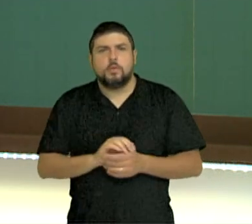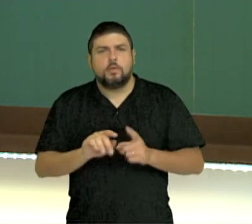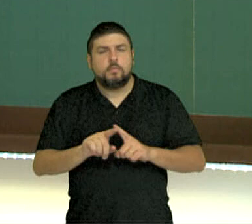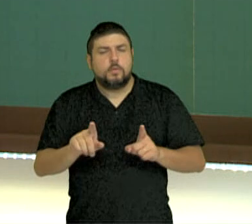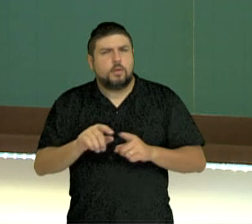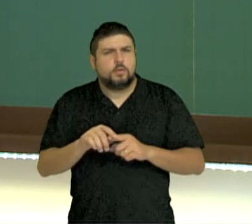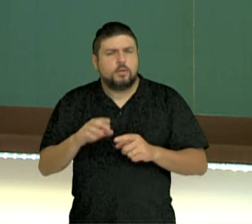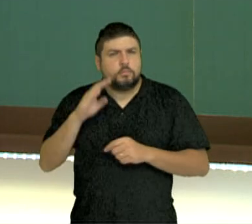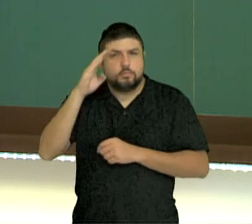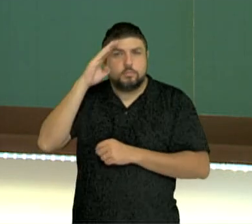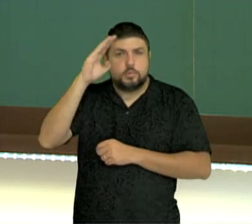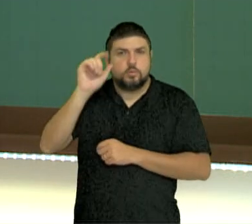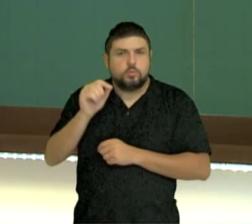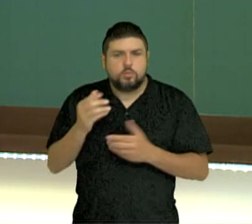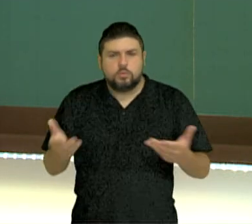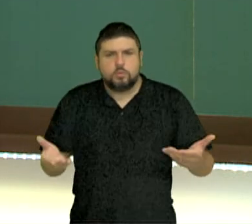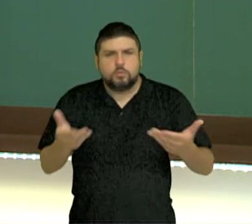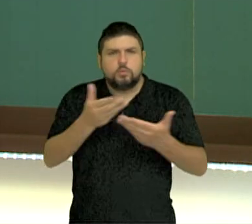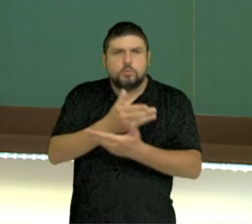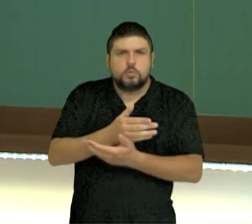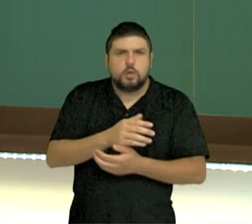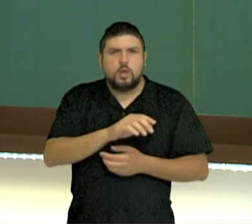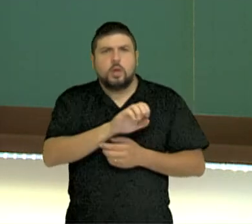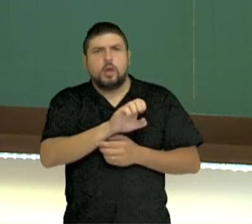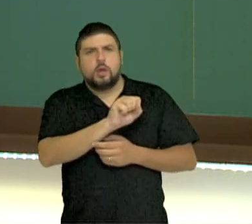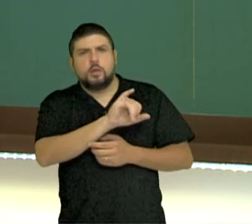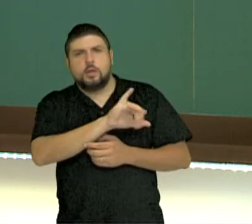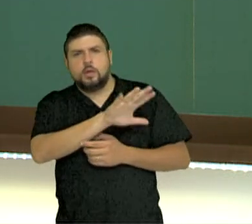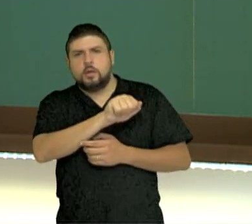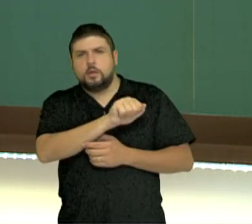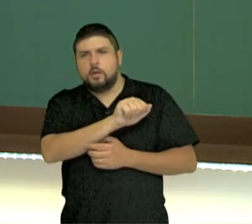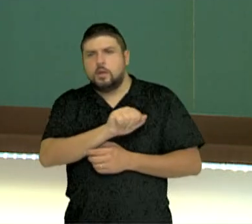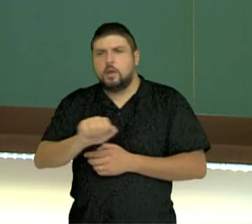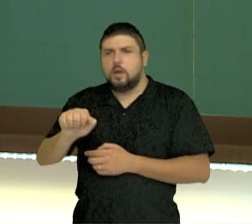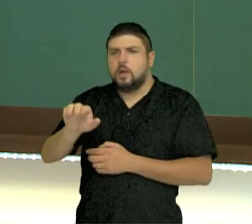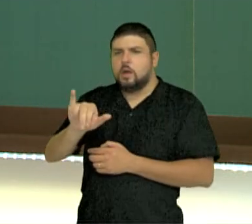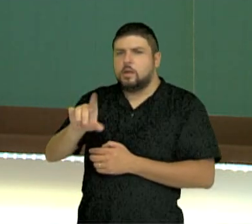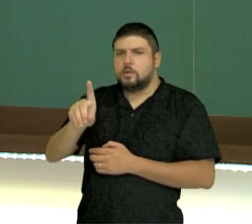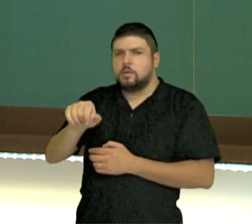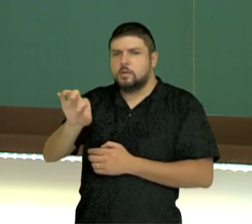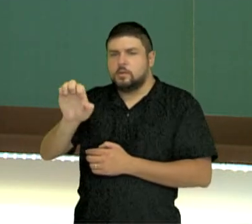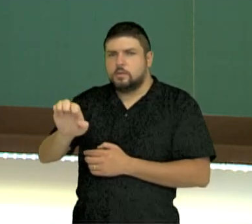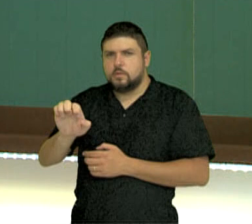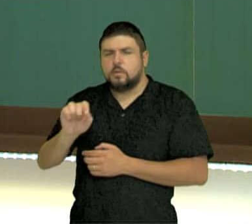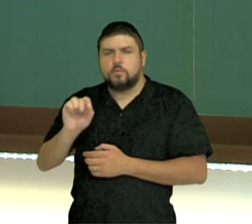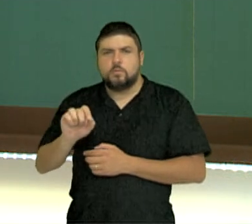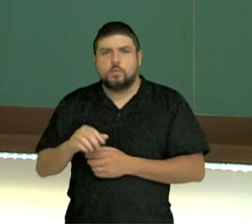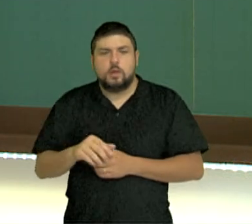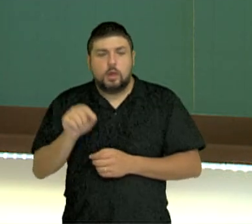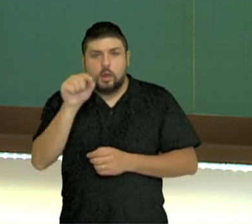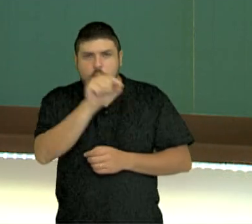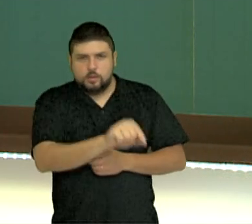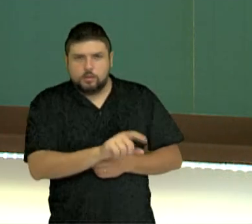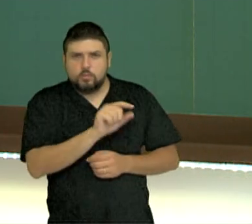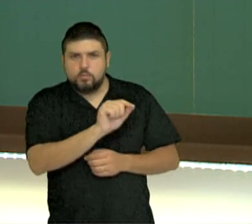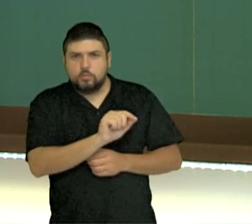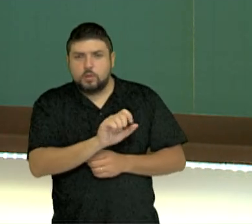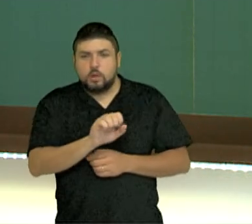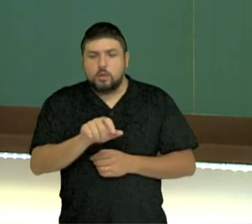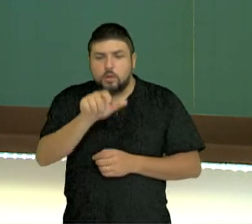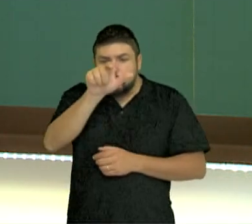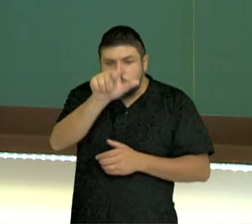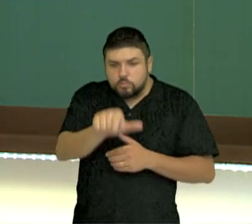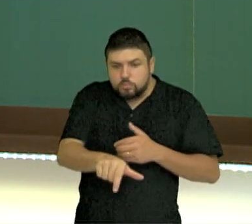essência e acidente? Lembremos, essência é aquela coisa que, se eu tiro dela, ela